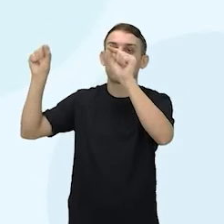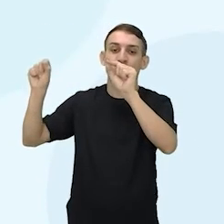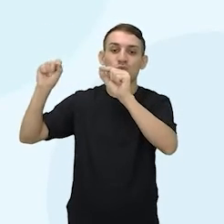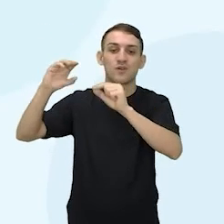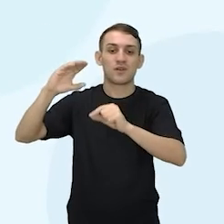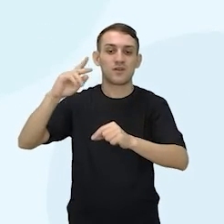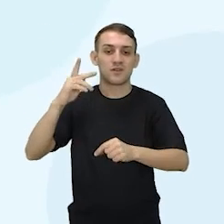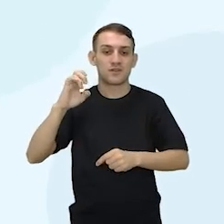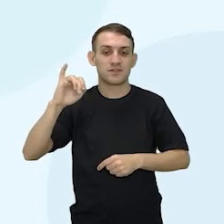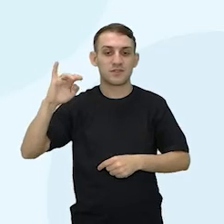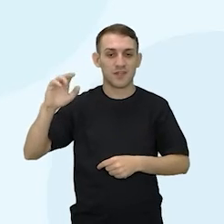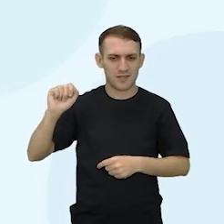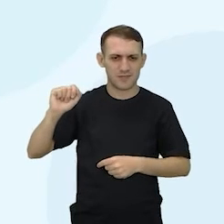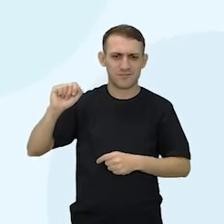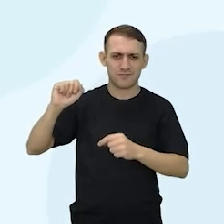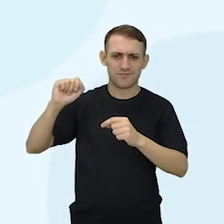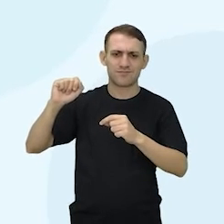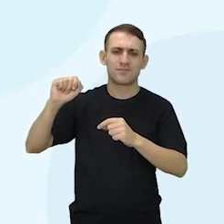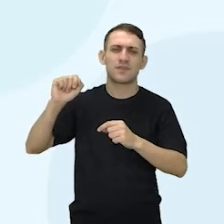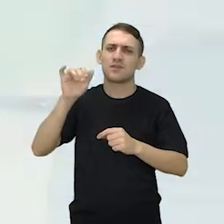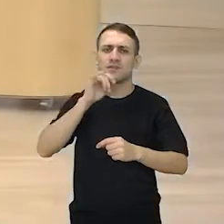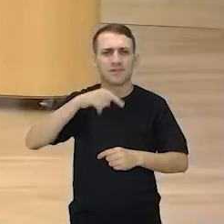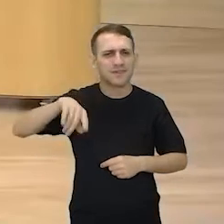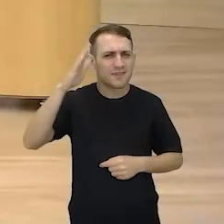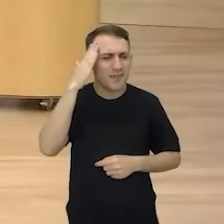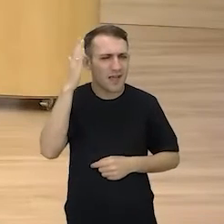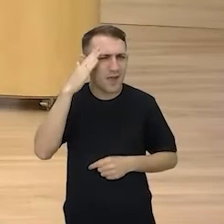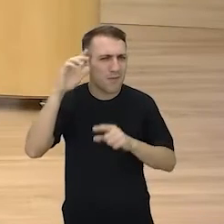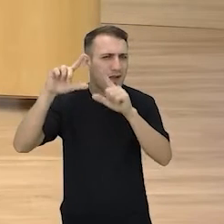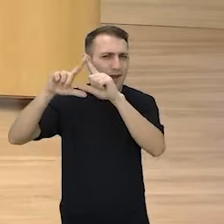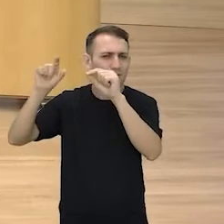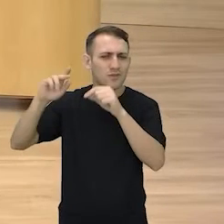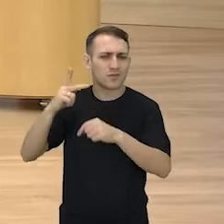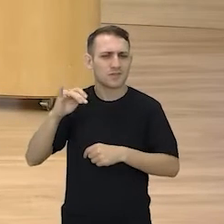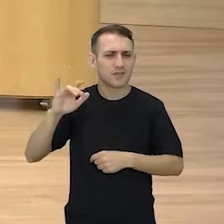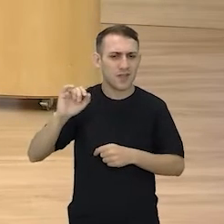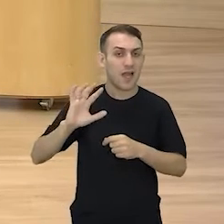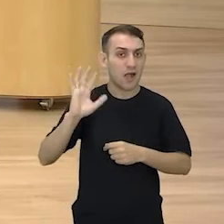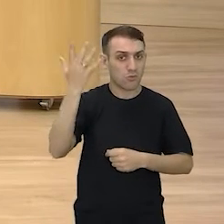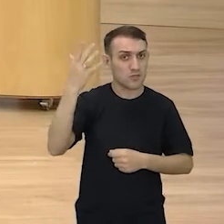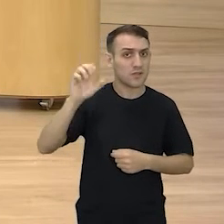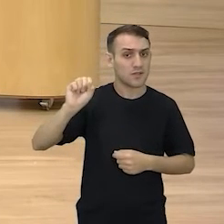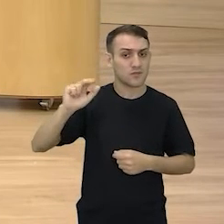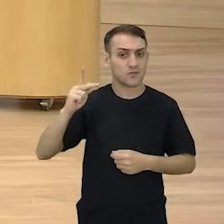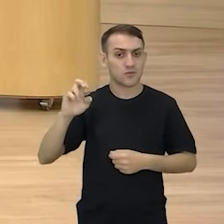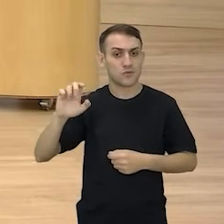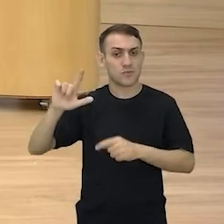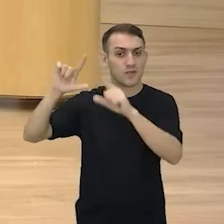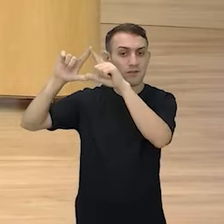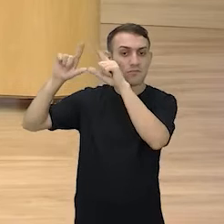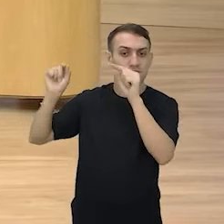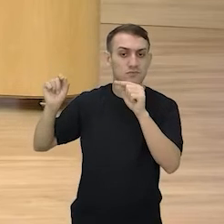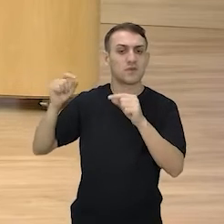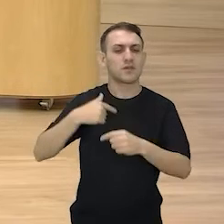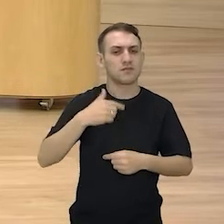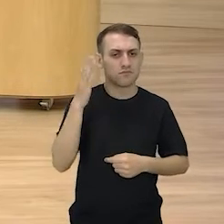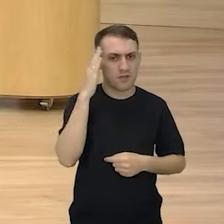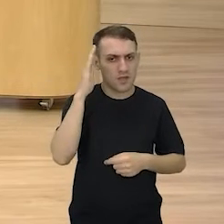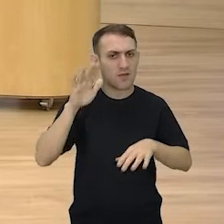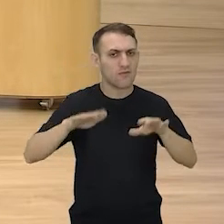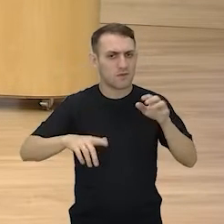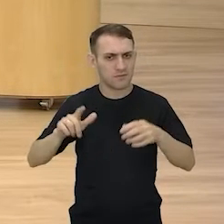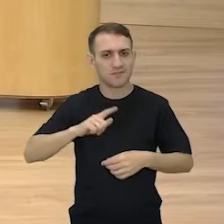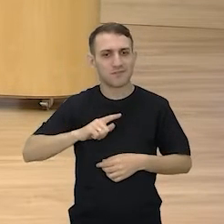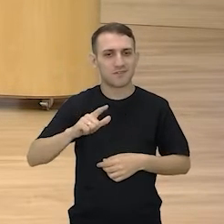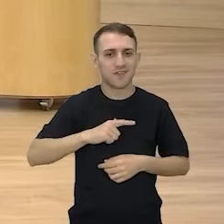redondinha, bem brilhosa. Você sabia quando a lua está cheia que acontece a super lua, professora Juliana? Ah, eu sabia que quando a lua está cheia que tem